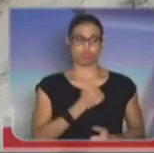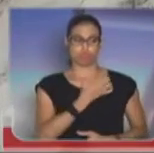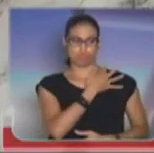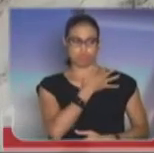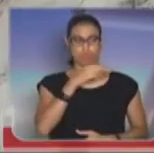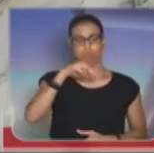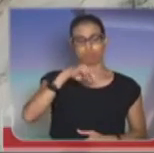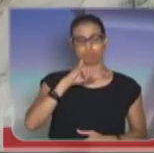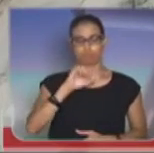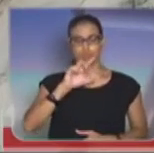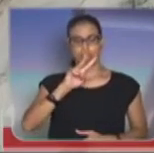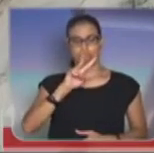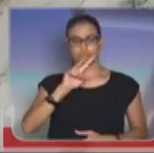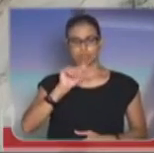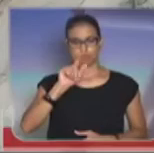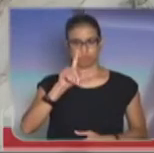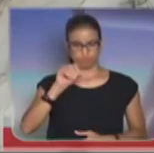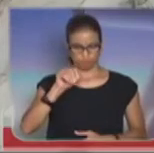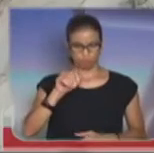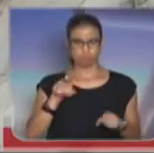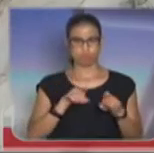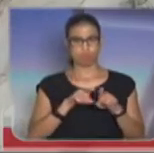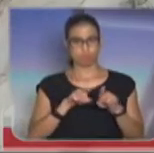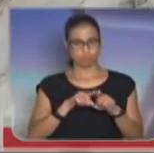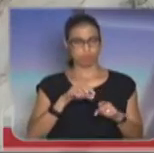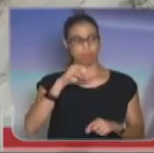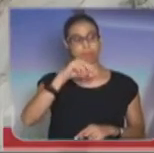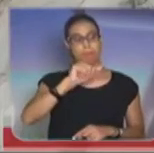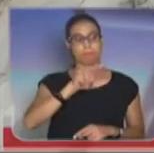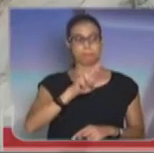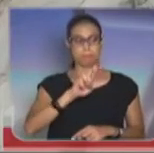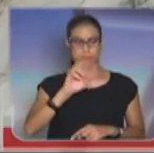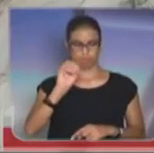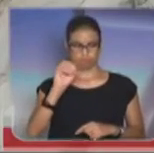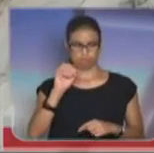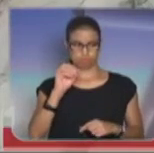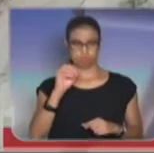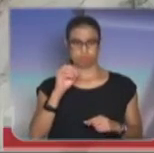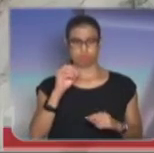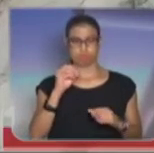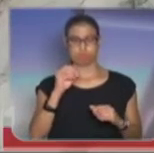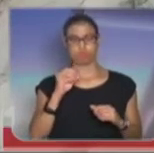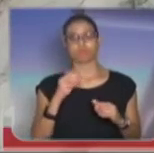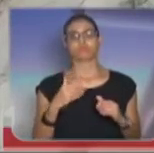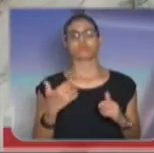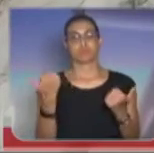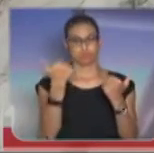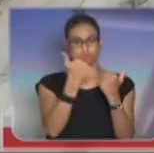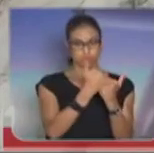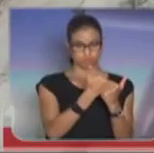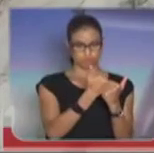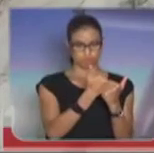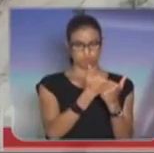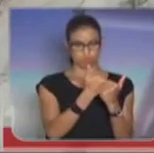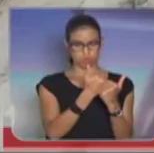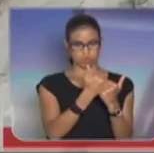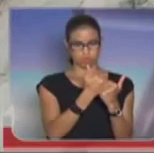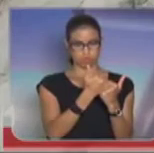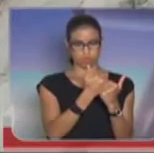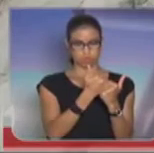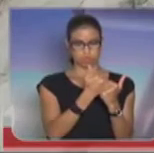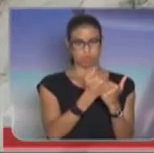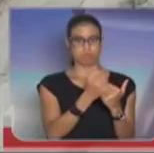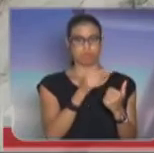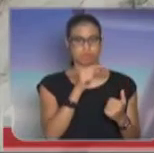Nivaldo, ao Coronel Mauro, que é o subcomandante agora da Polícia Militar. O Coronel